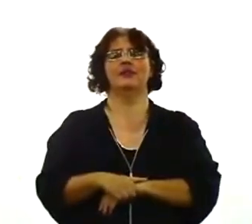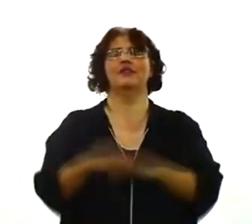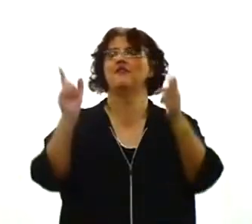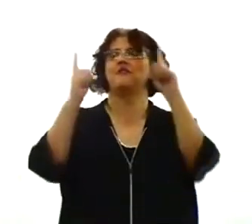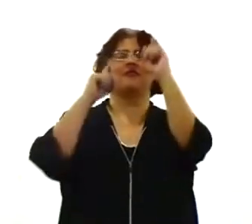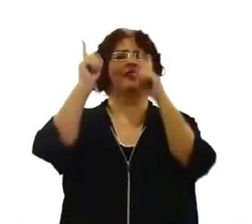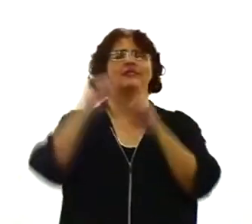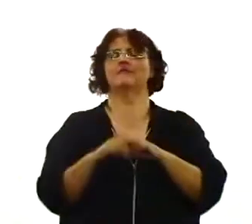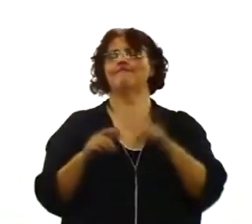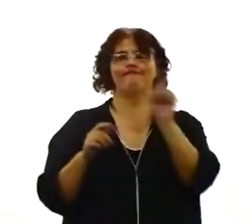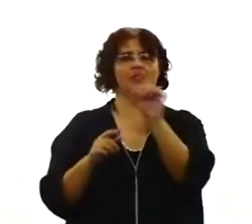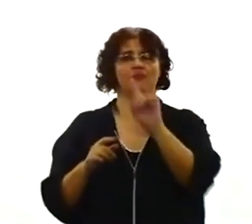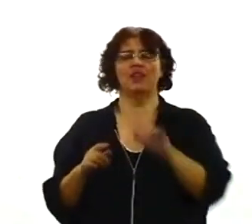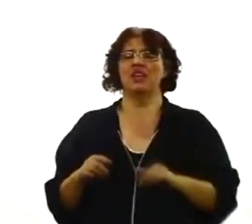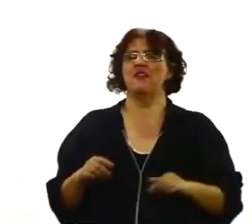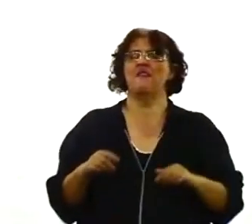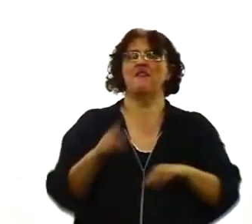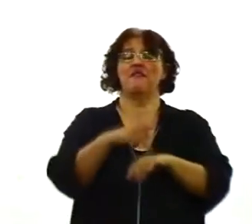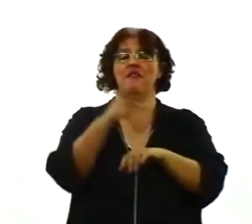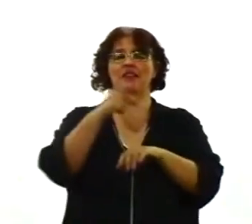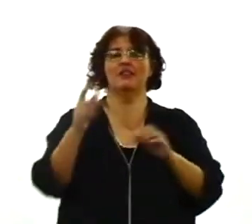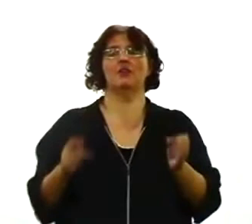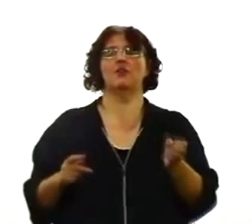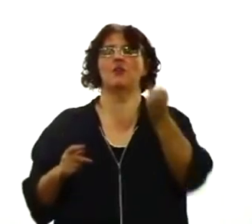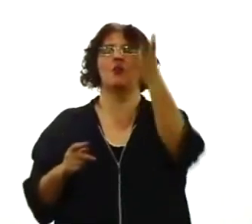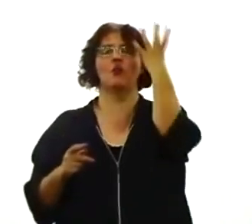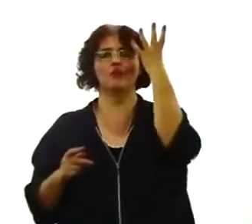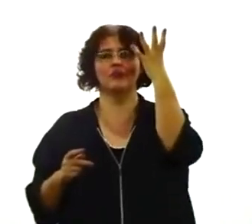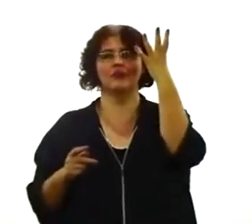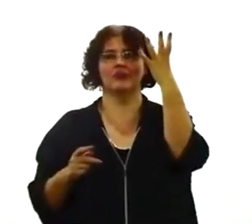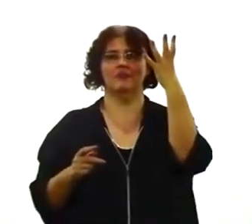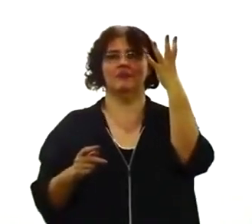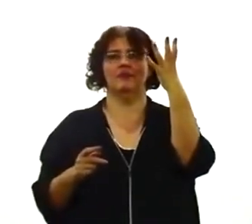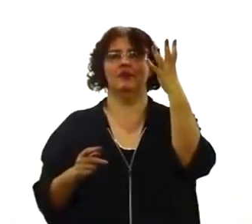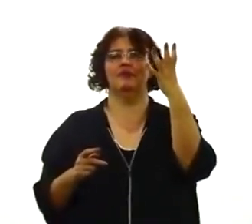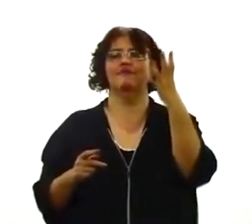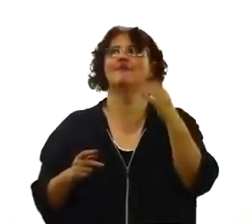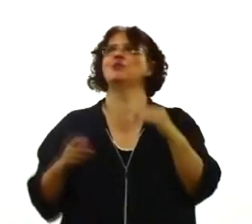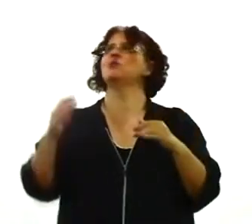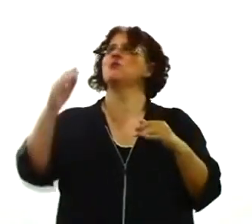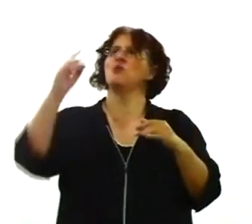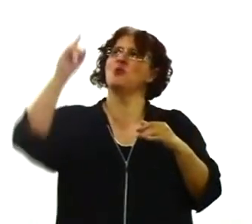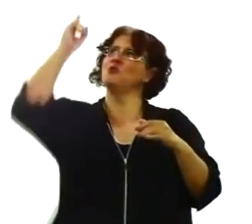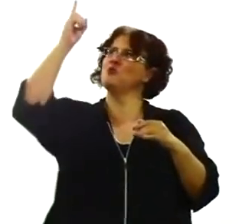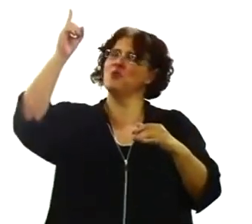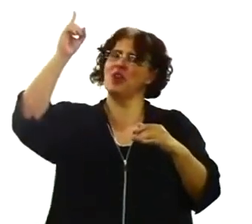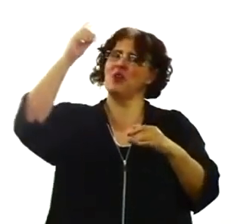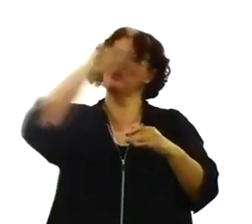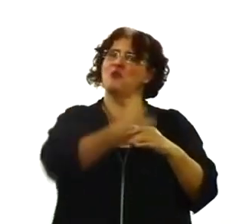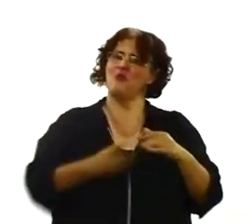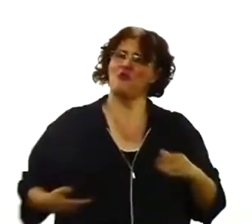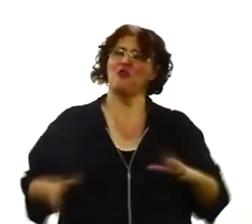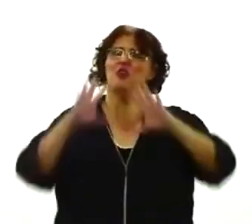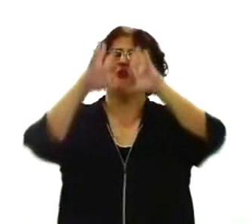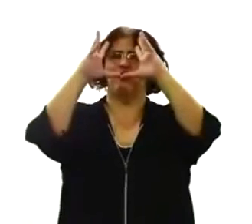Páscoa é um acontecimento integrado no governo soberano de Deus sobre a história. E